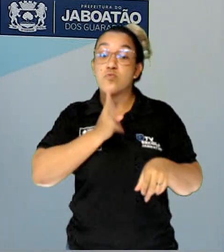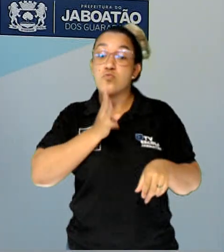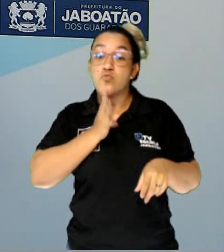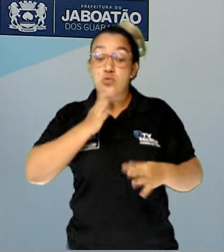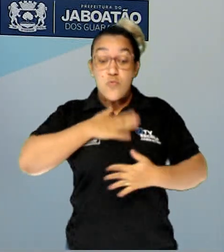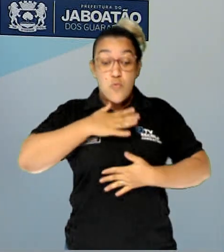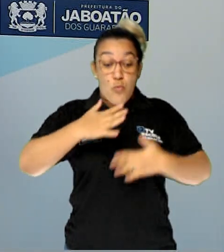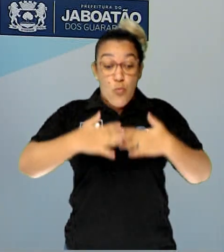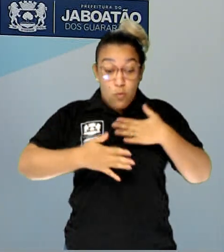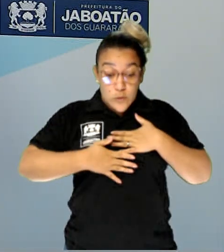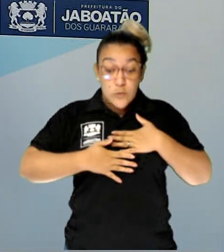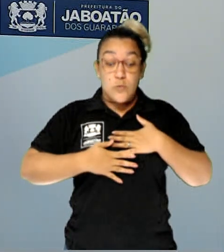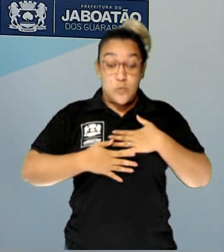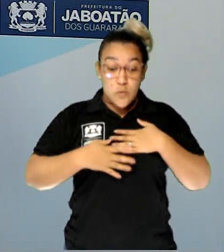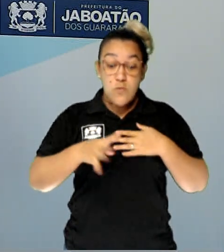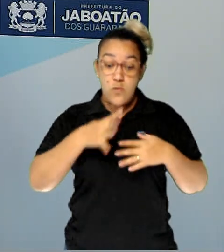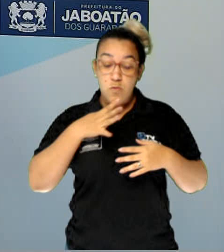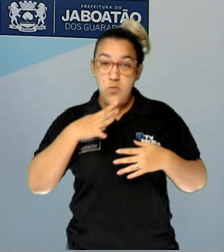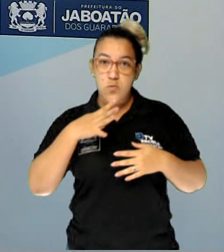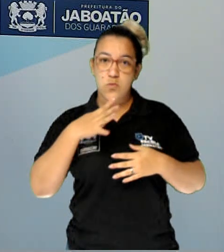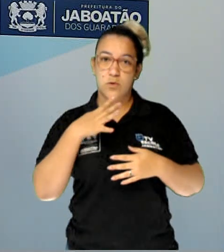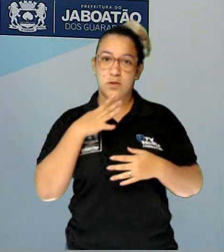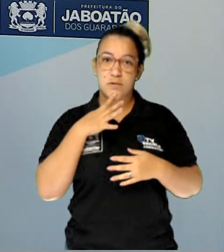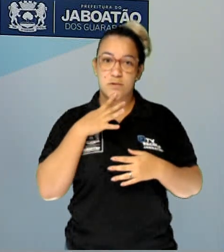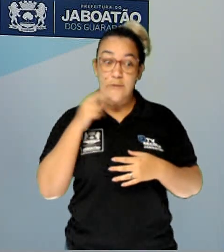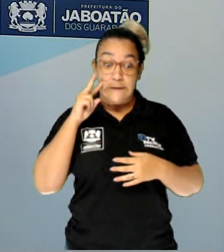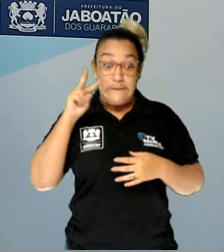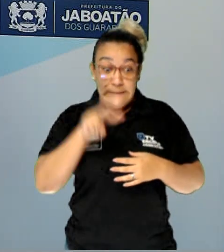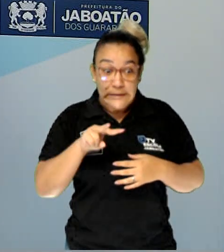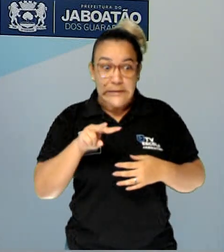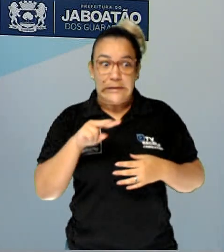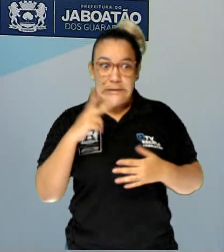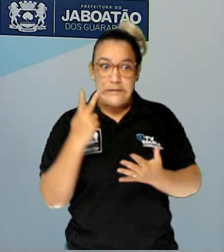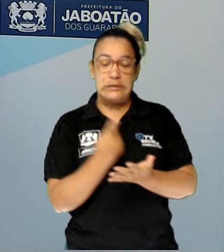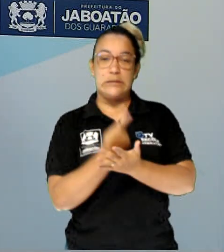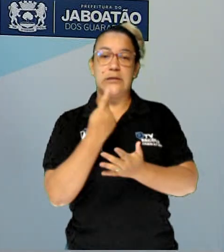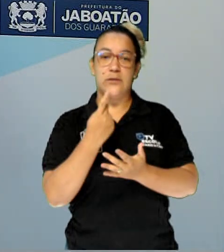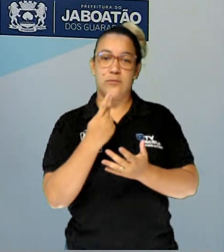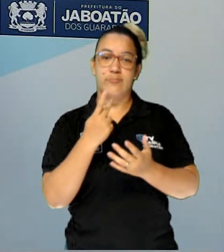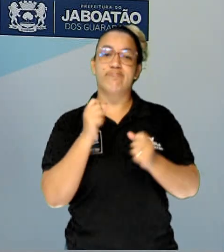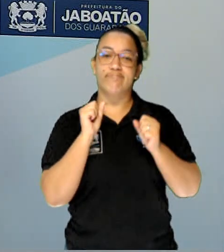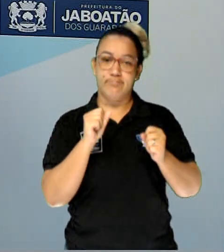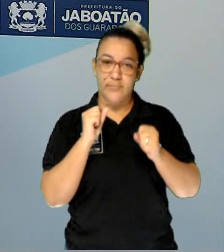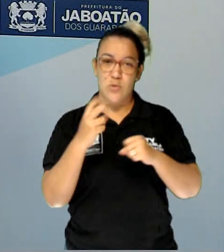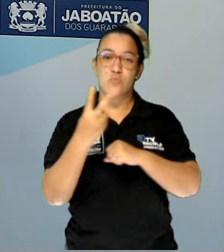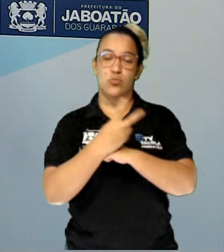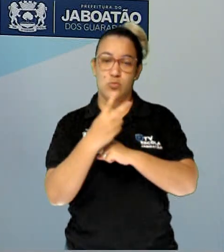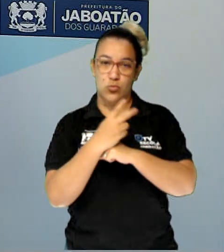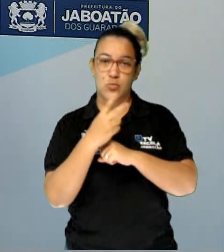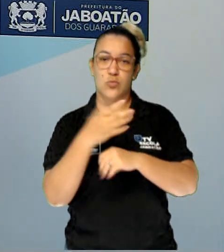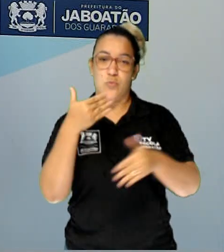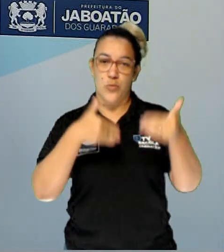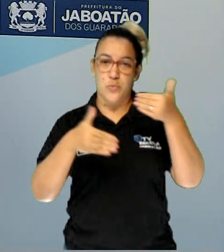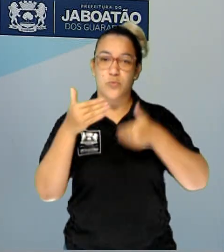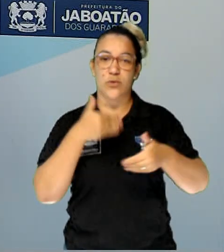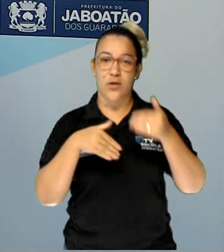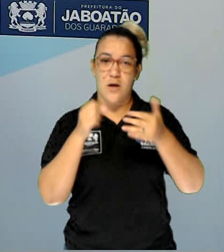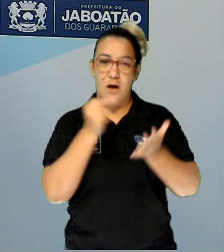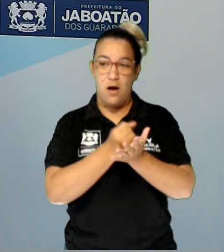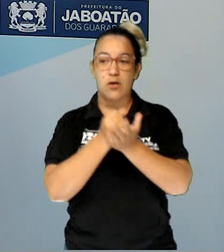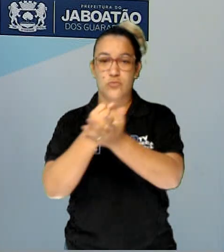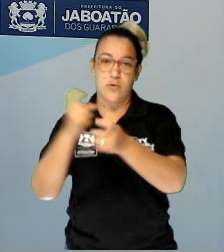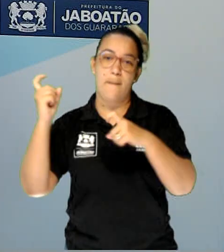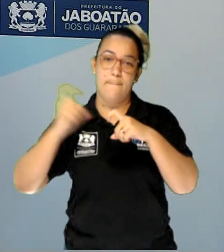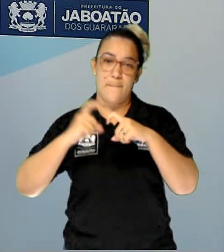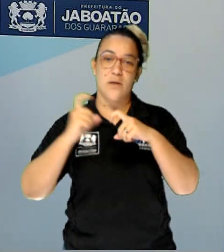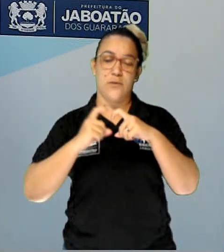muito direitinho, porque quando tiver alguma coisa de errada com o nosso corpo, a gente vai saber e vai procurar a ajuda de um